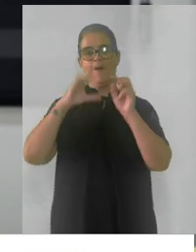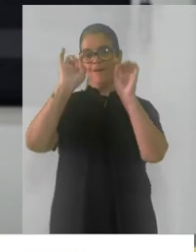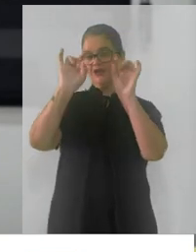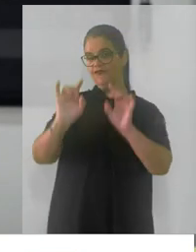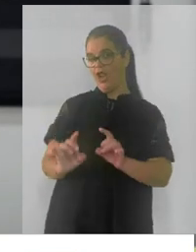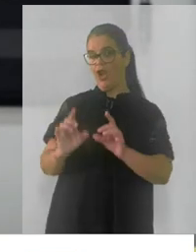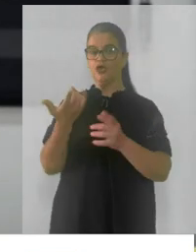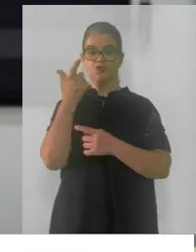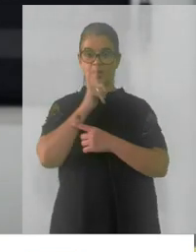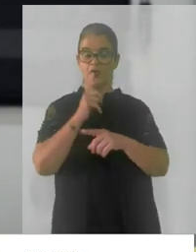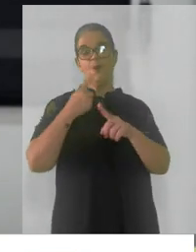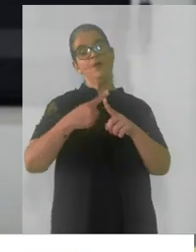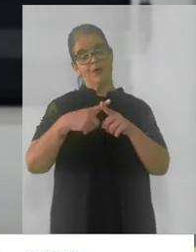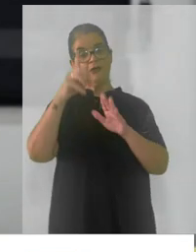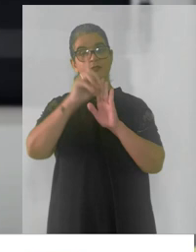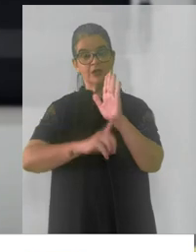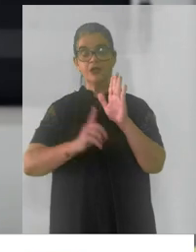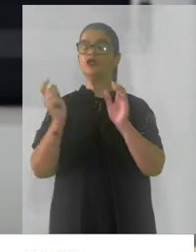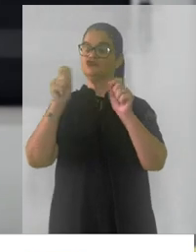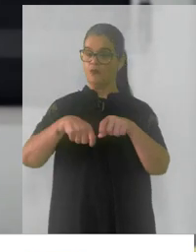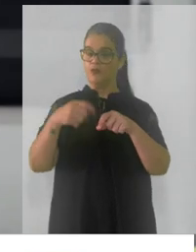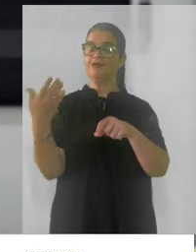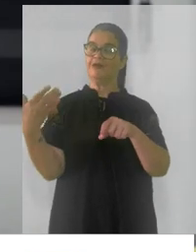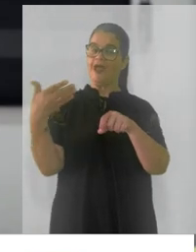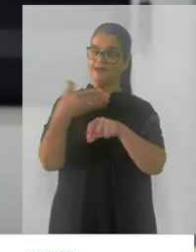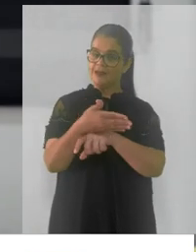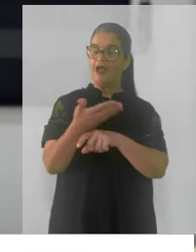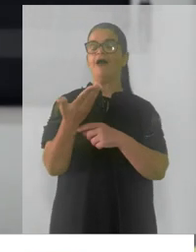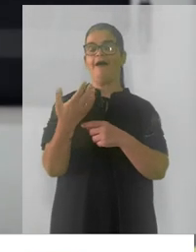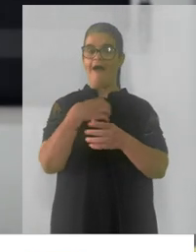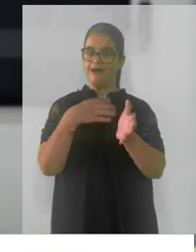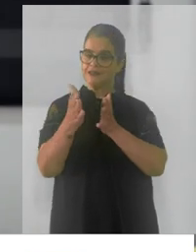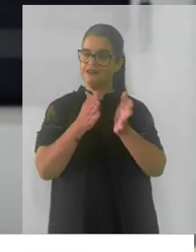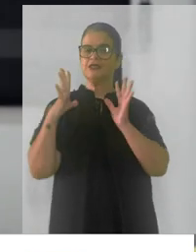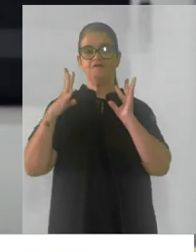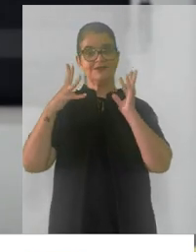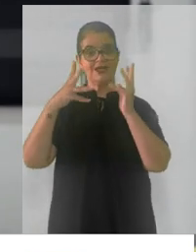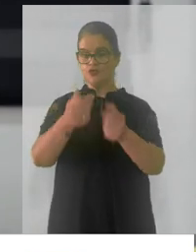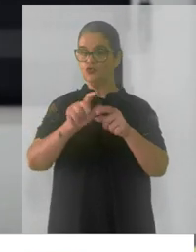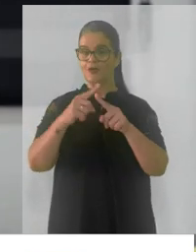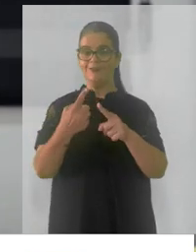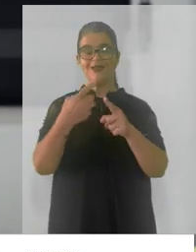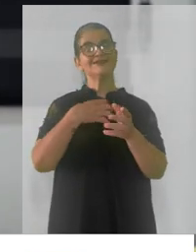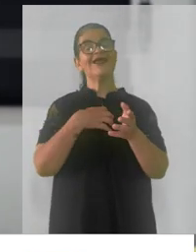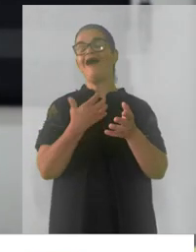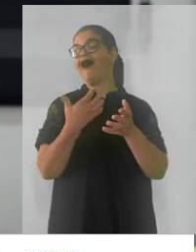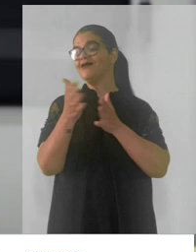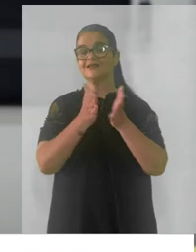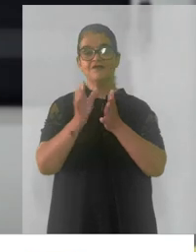esses direitos, embora deveriam estar acessíveis a todos, estão acessíveis única e